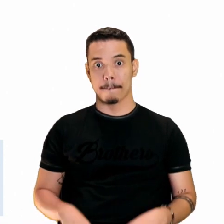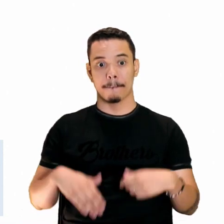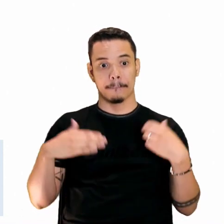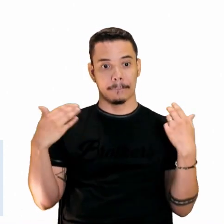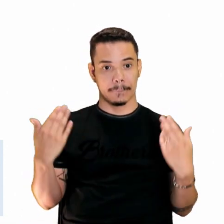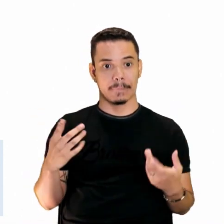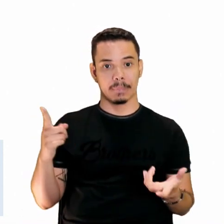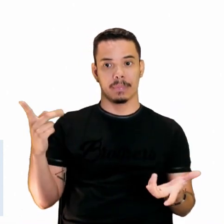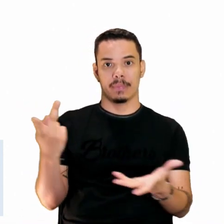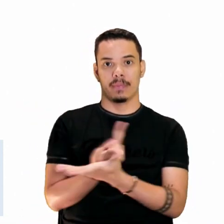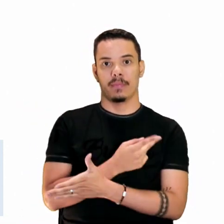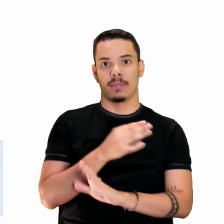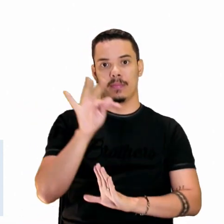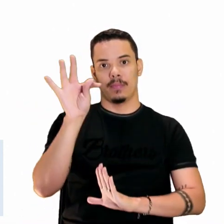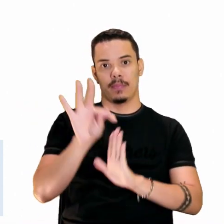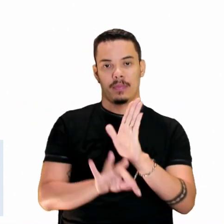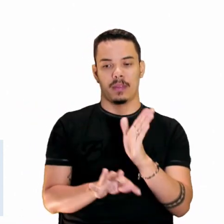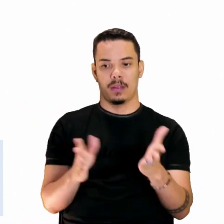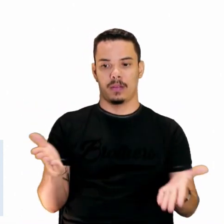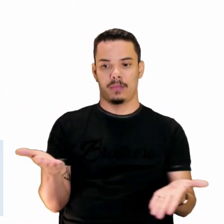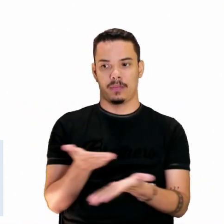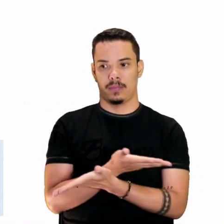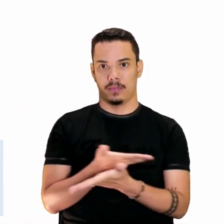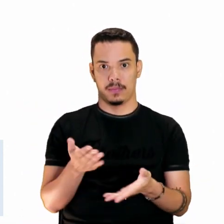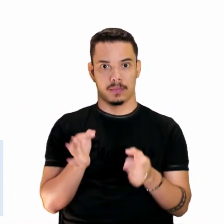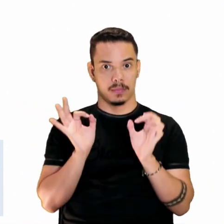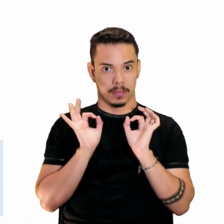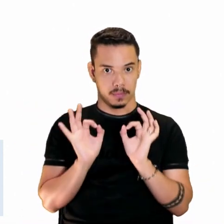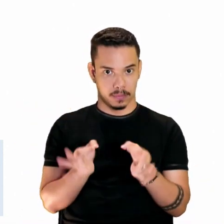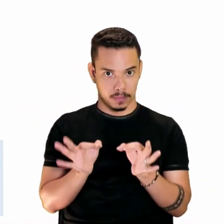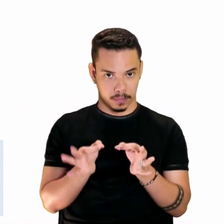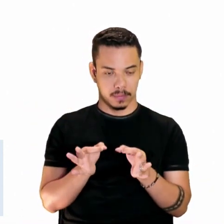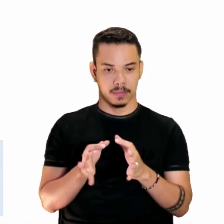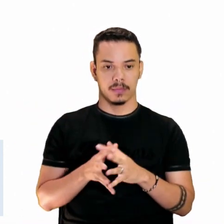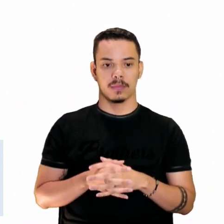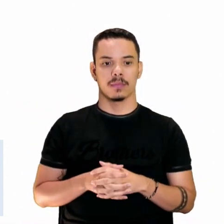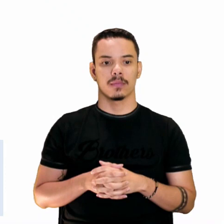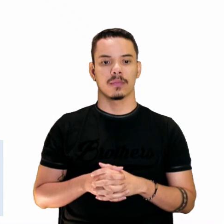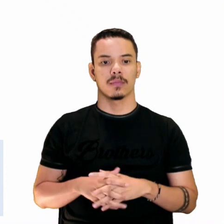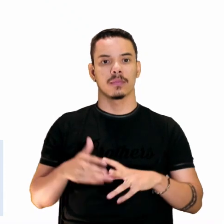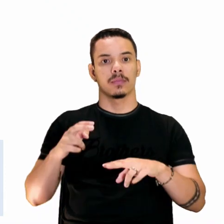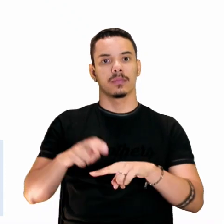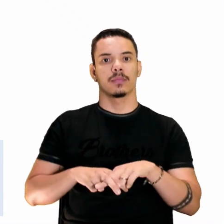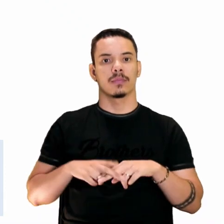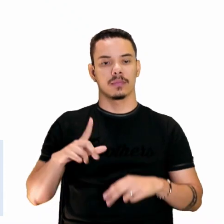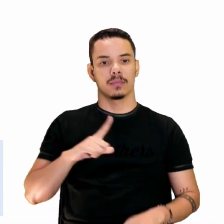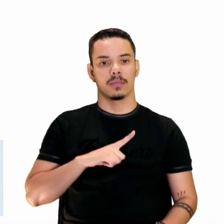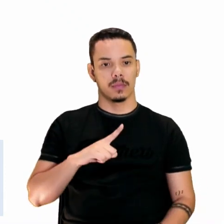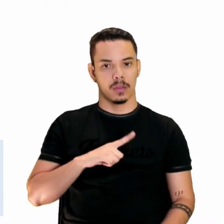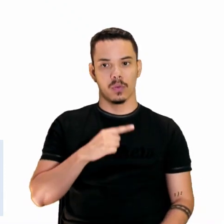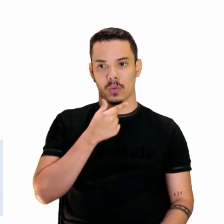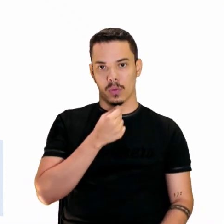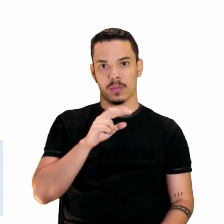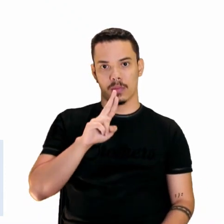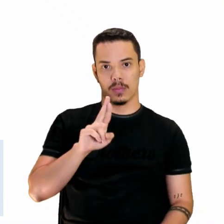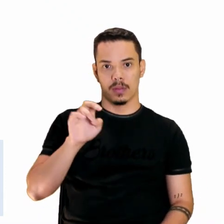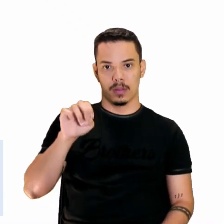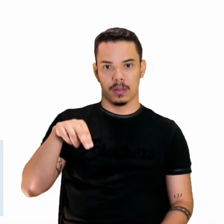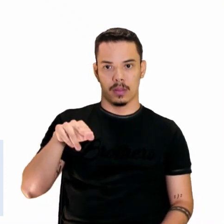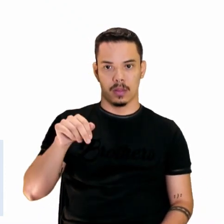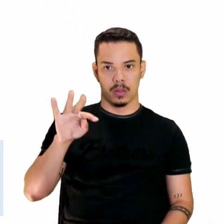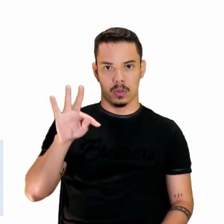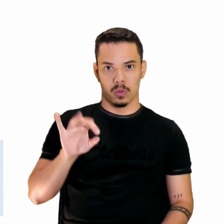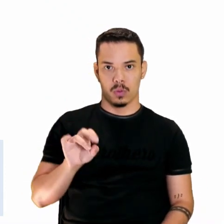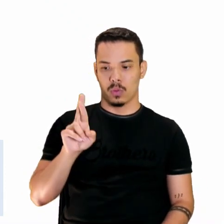acontece a intertextualidade, certo? Nessa canção em que aí Renato Russo, certo?